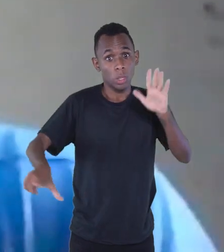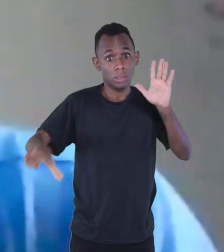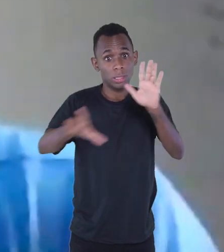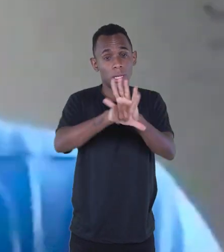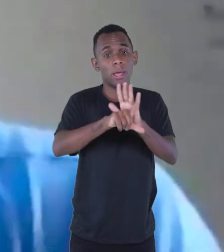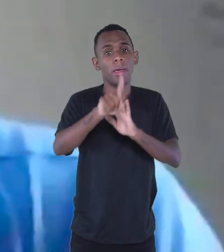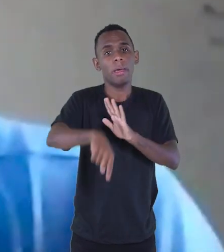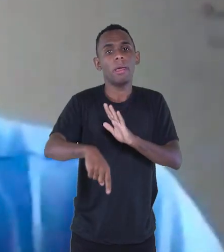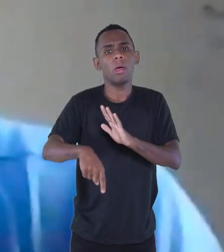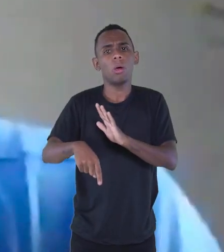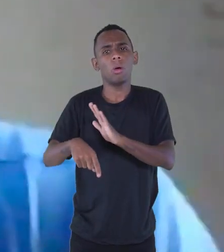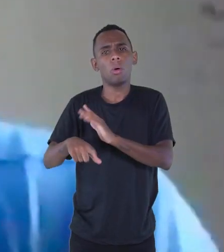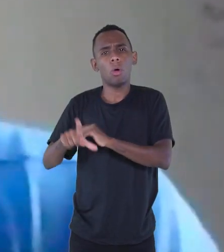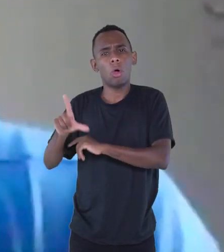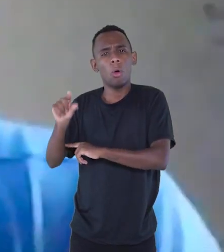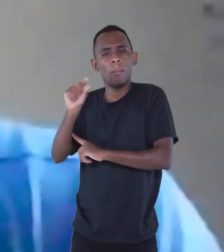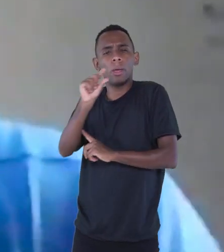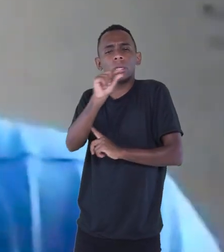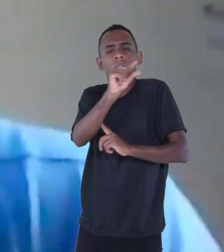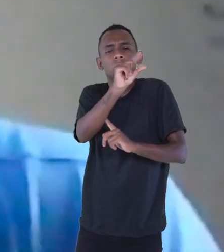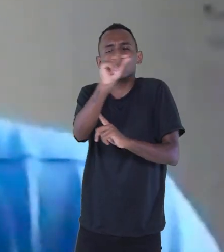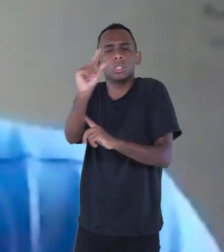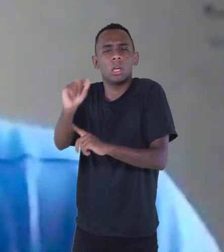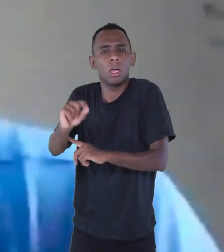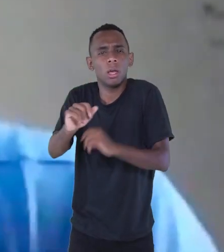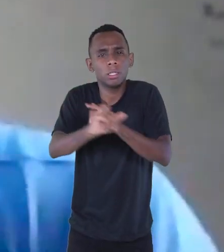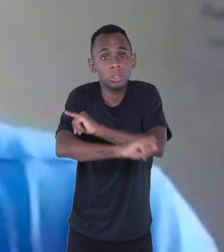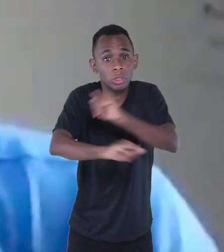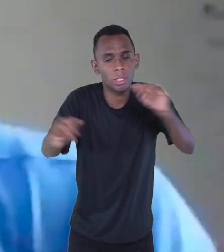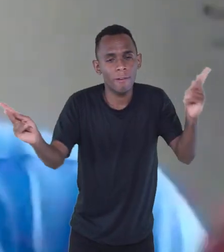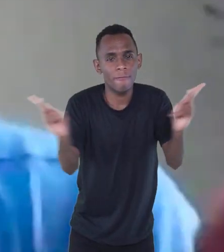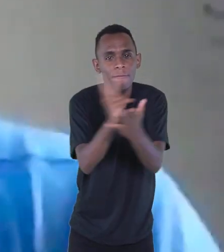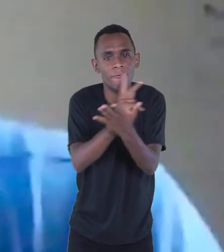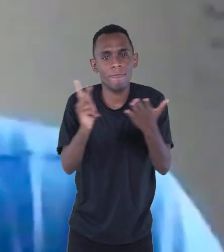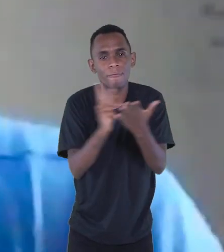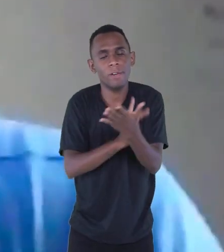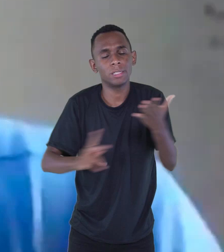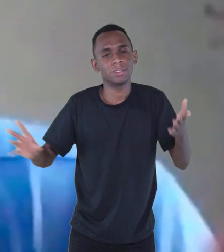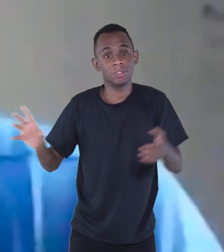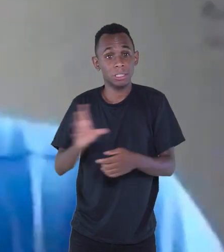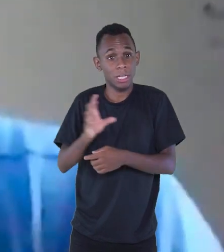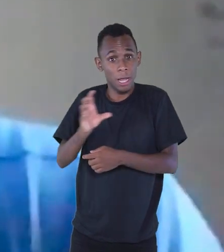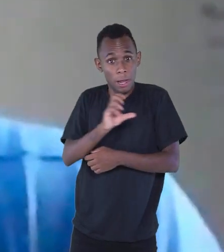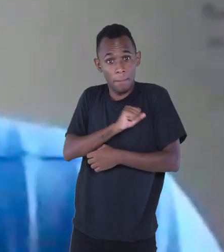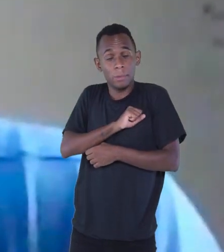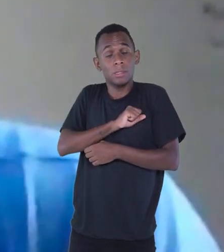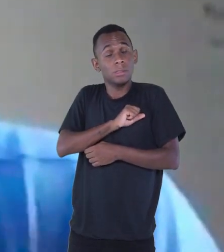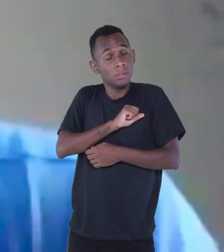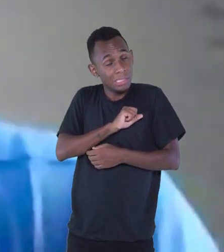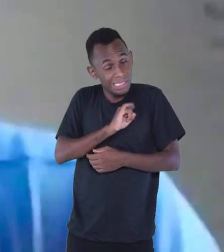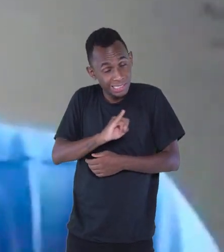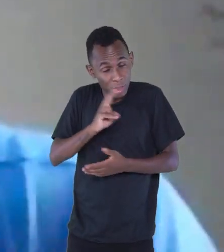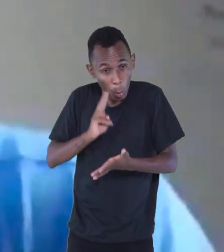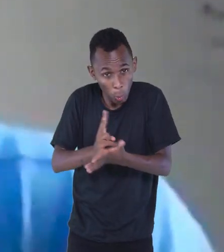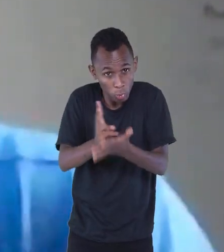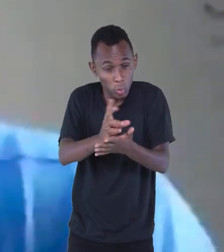-flor, passarinho acostumado a dizer versos de amor. E enquanto existir saudade,